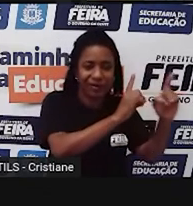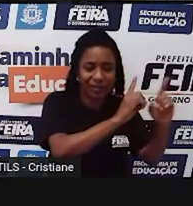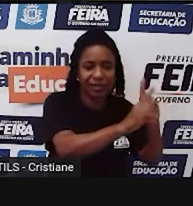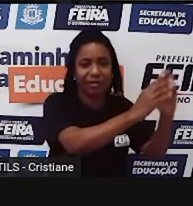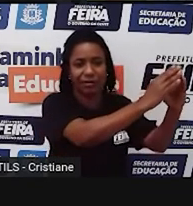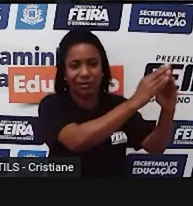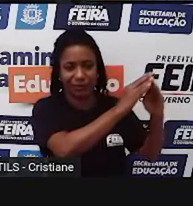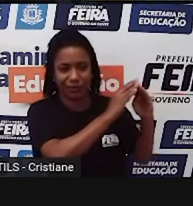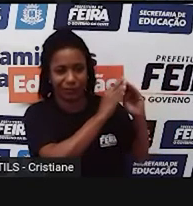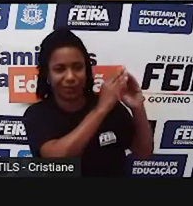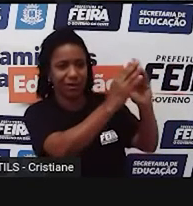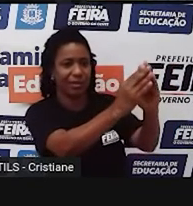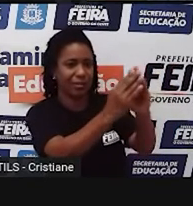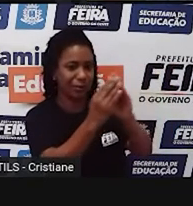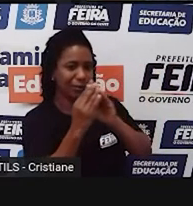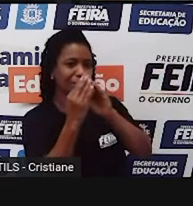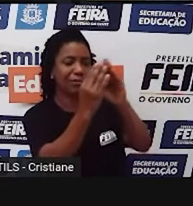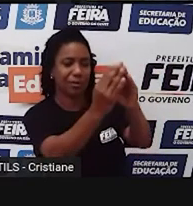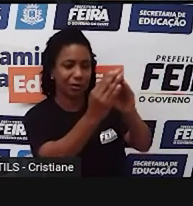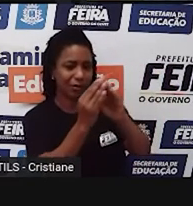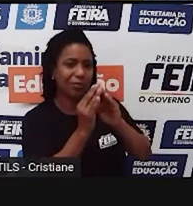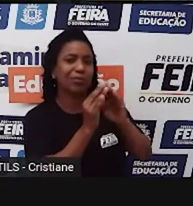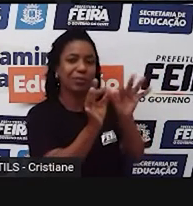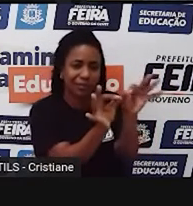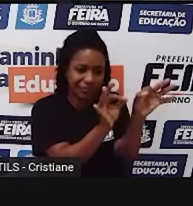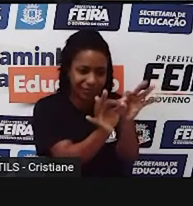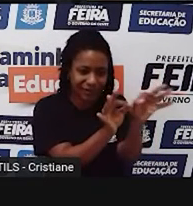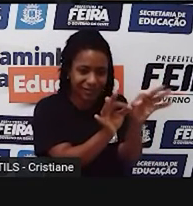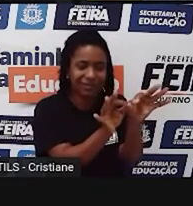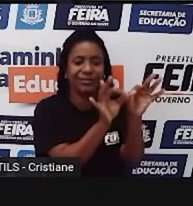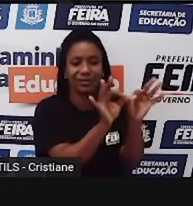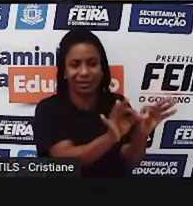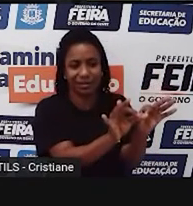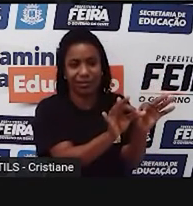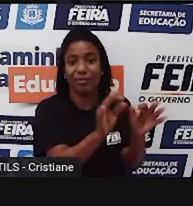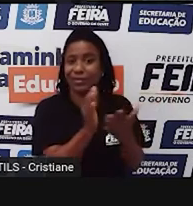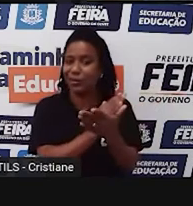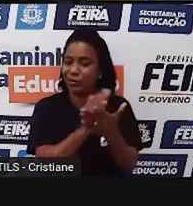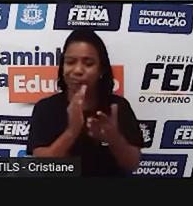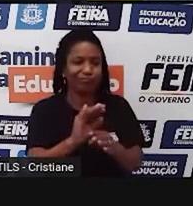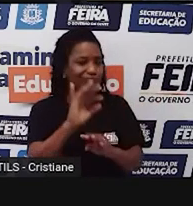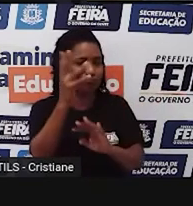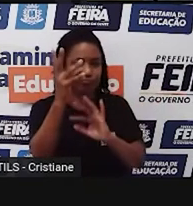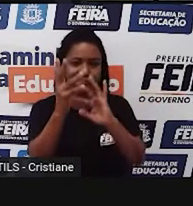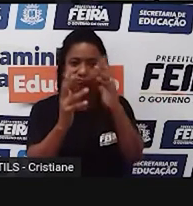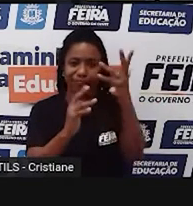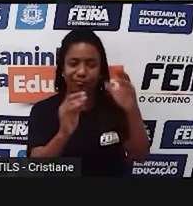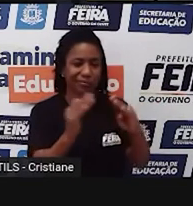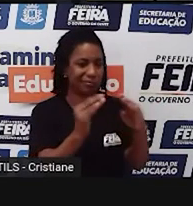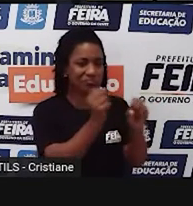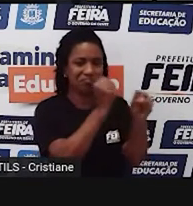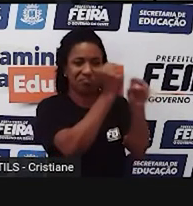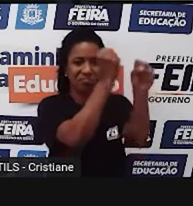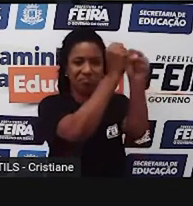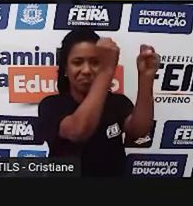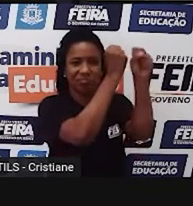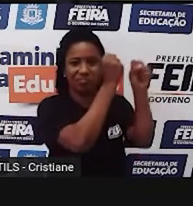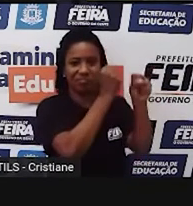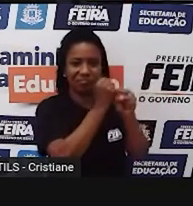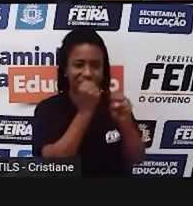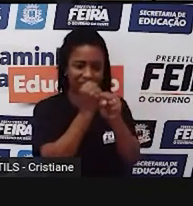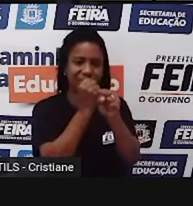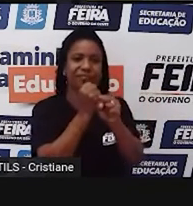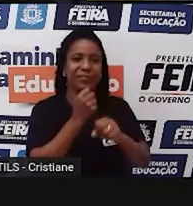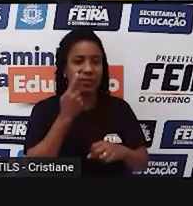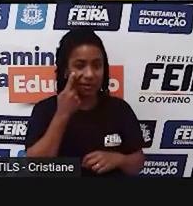espontâneas, que é como nós estamos observando na imagem. Bom, aí dentro dessa desigualdade,